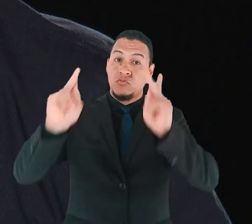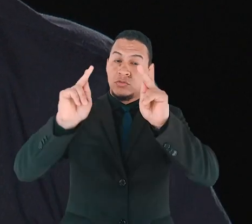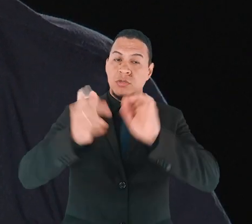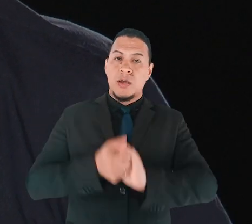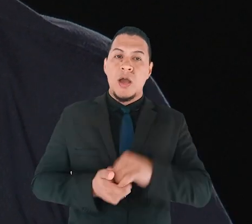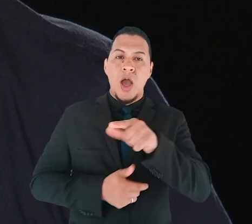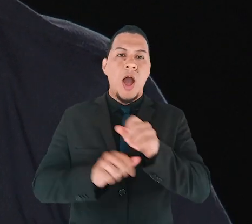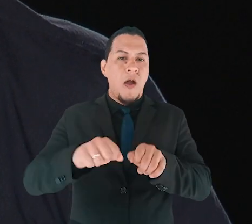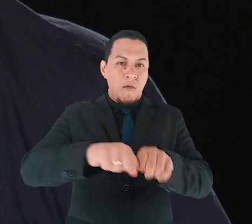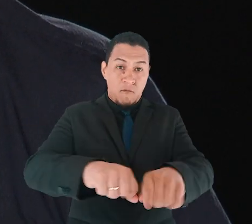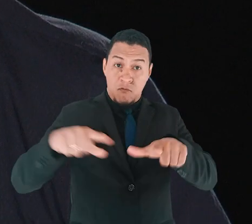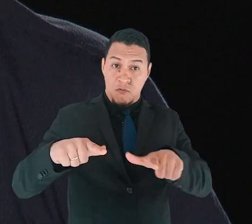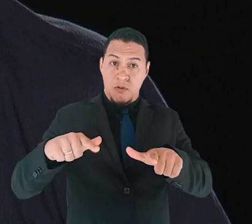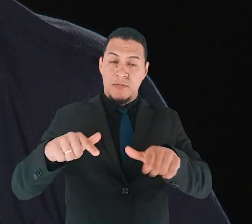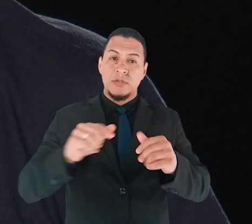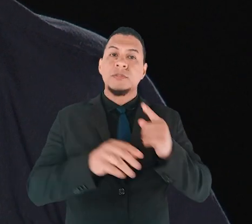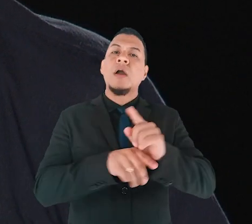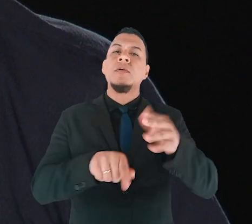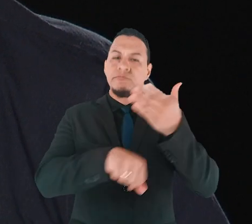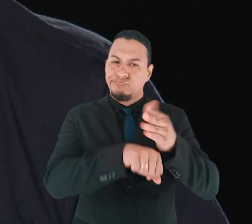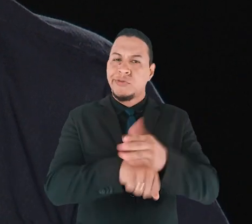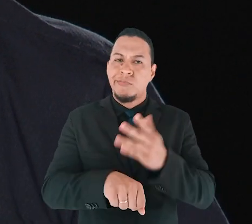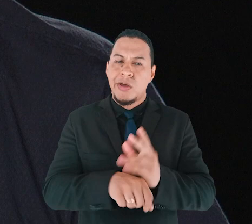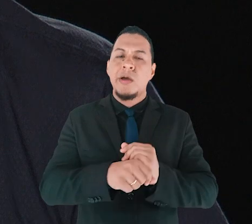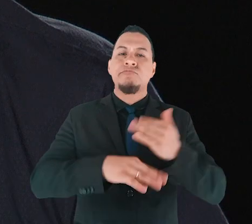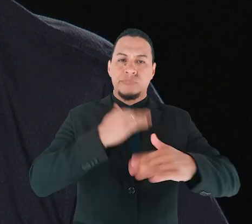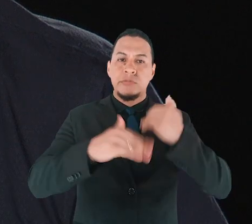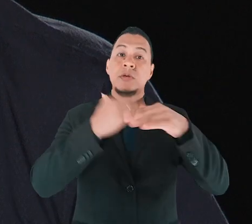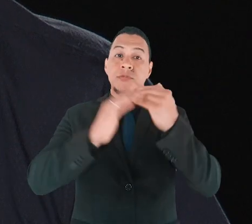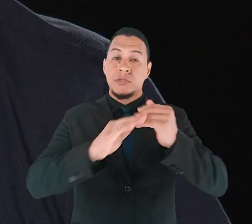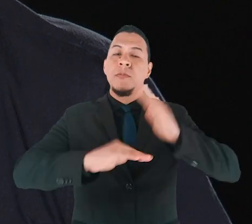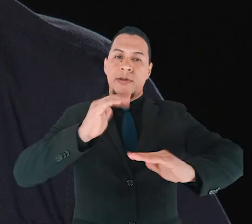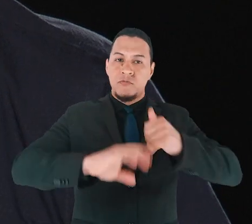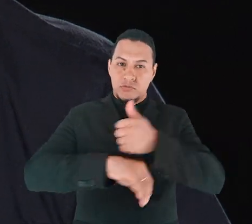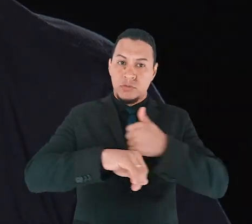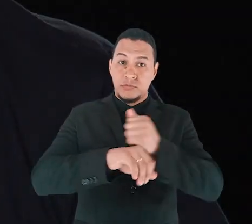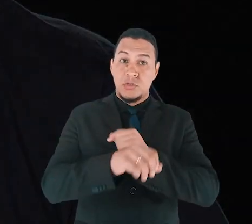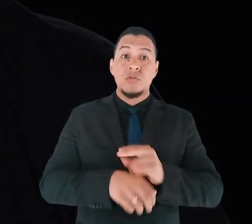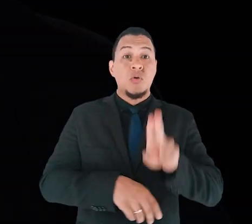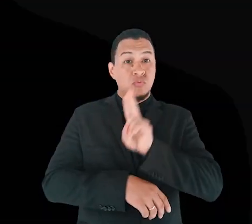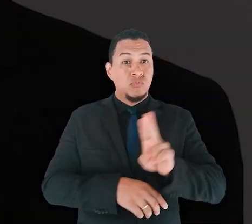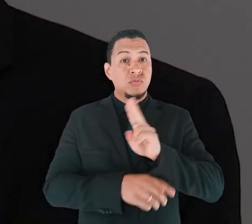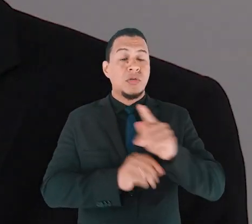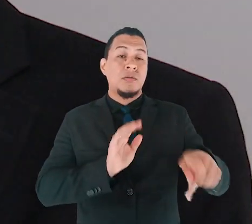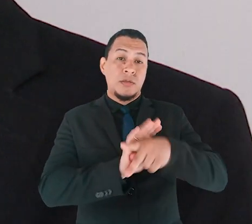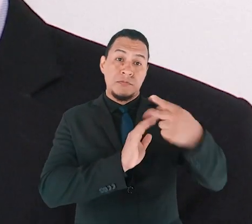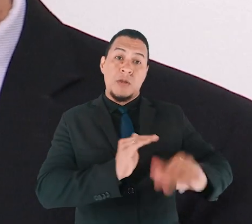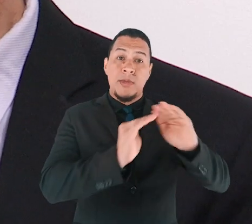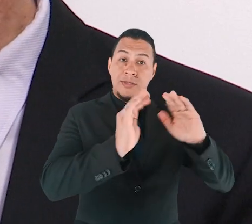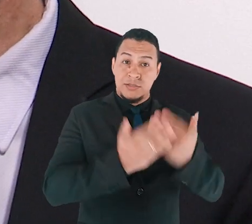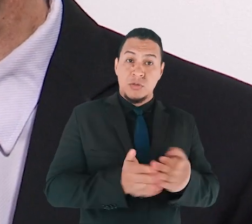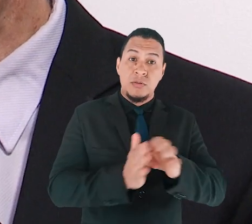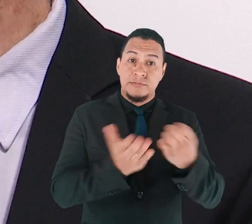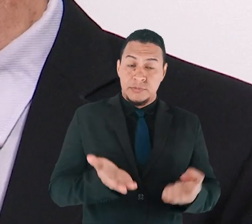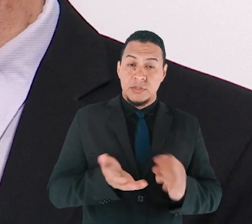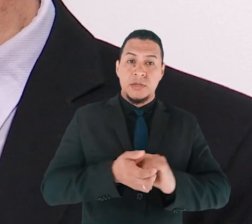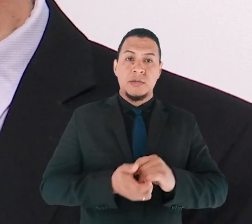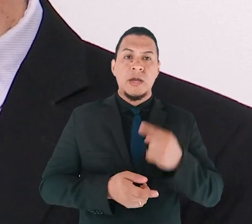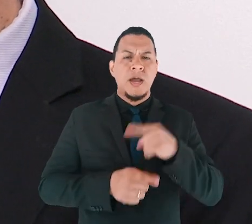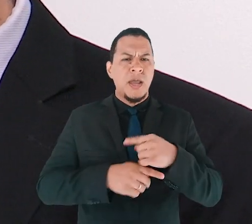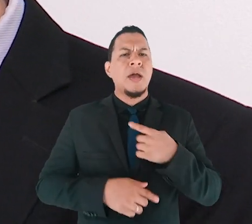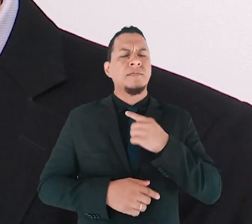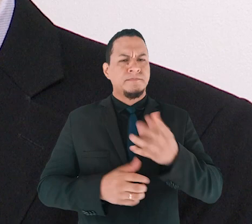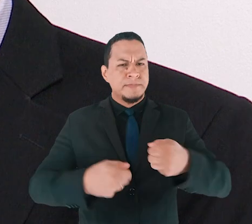a formação, a atualização, o aprimoramento profissional através das escolas. Então havia uma ansiedade por uma